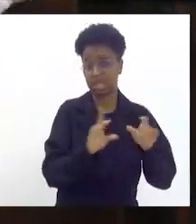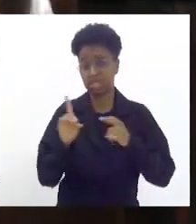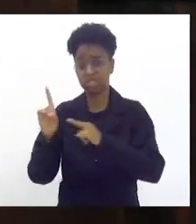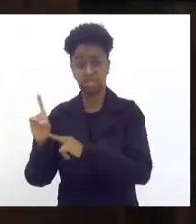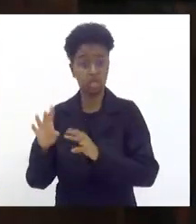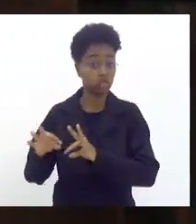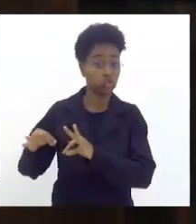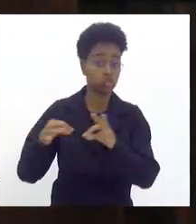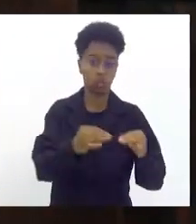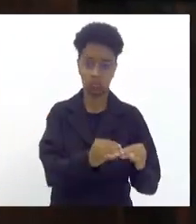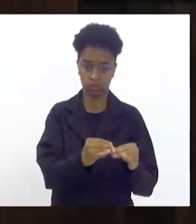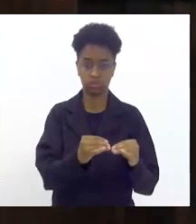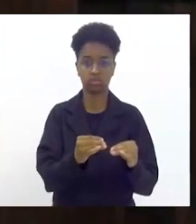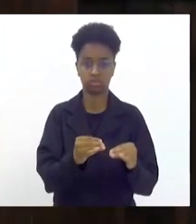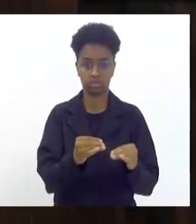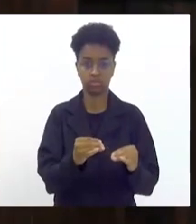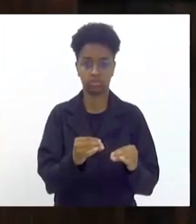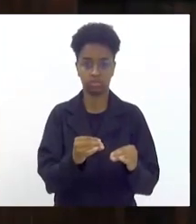de todos,